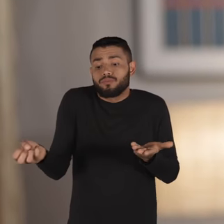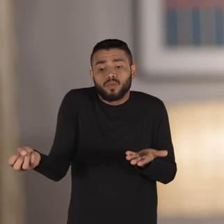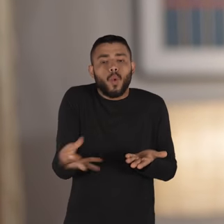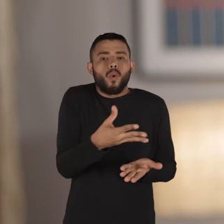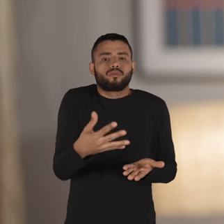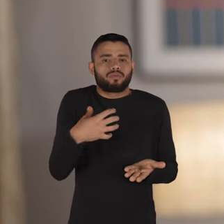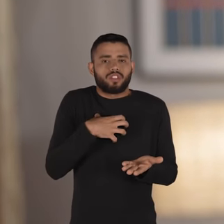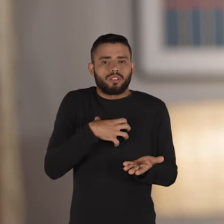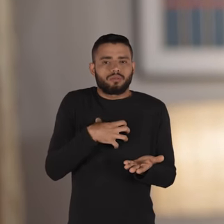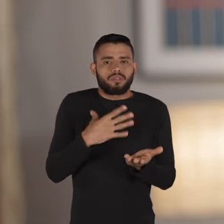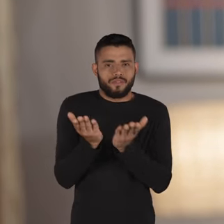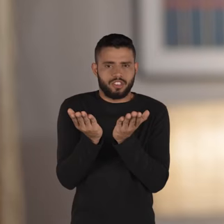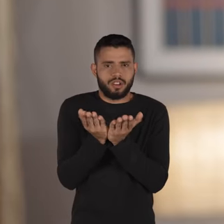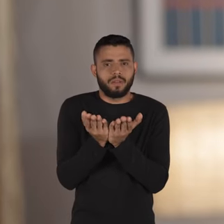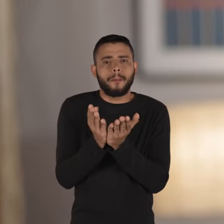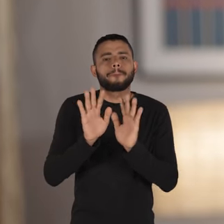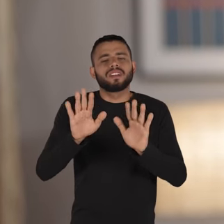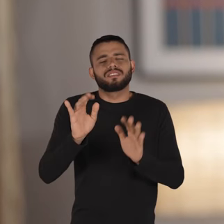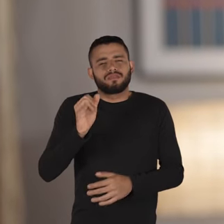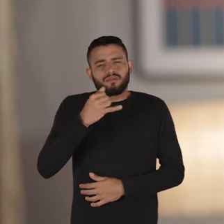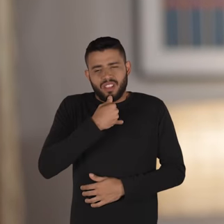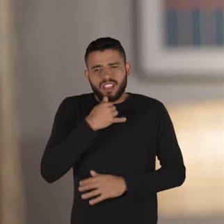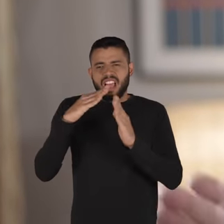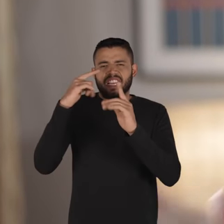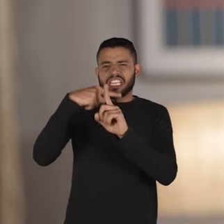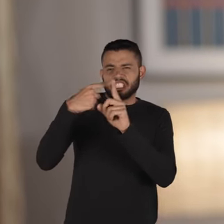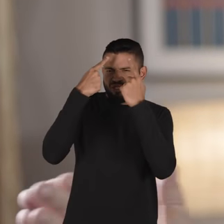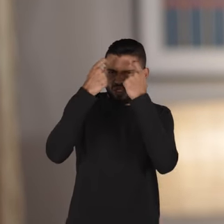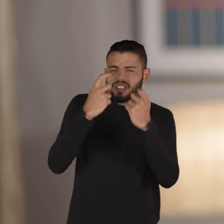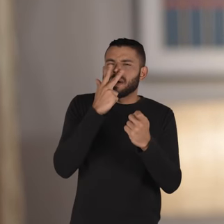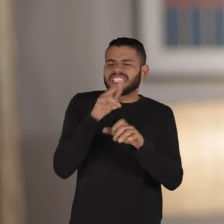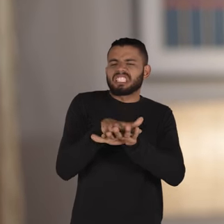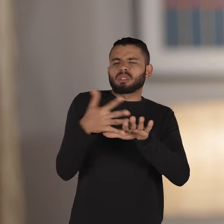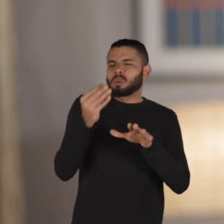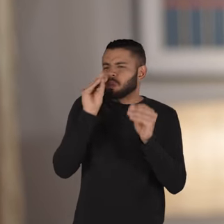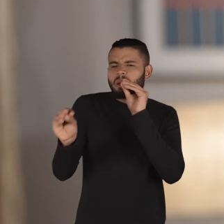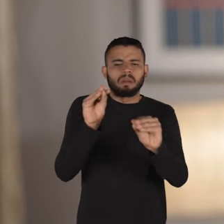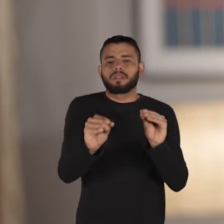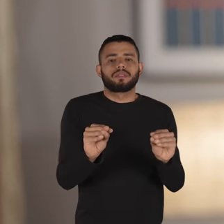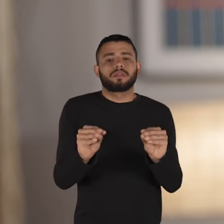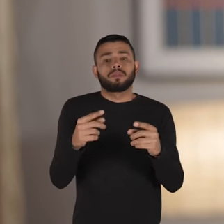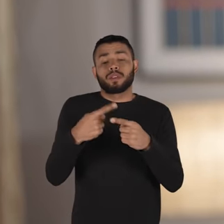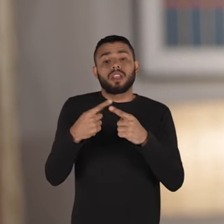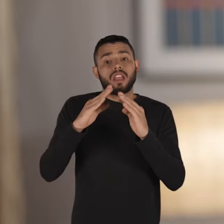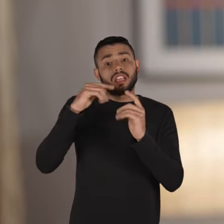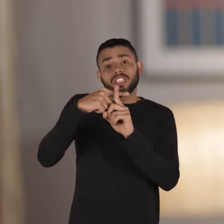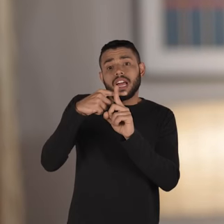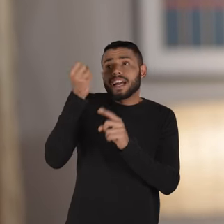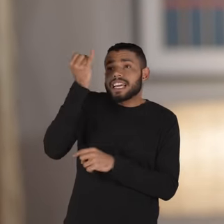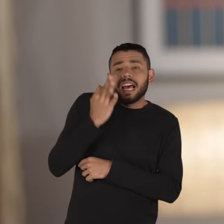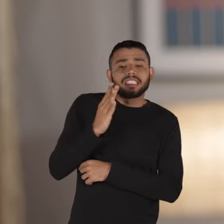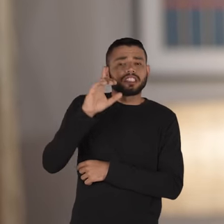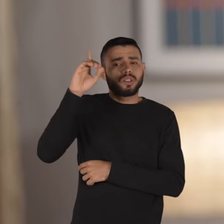evangelho e é um dos meus lamentos essa igreja violenta excludente é que ela não entendeu a graça de Deus